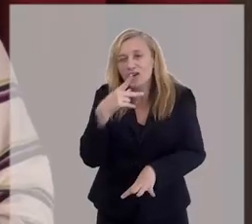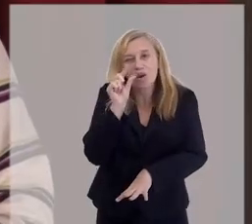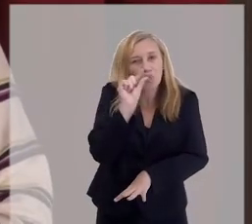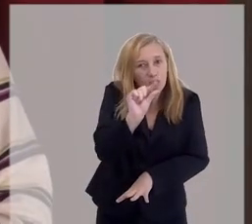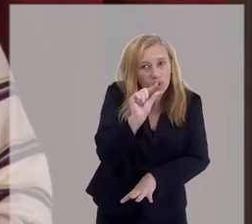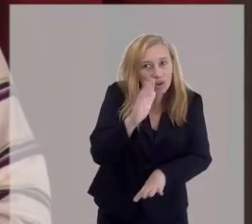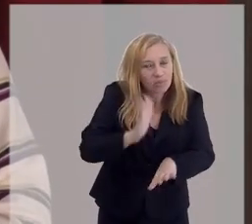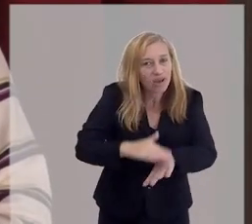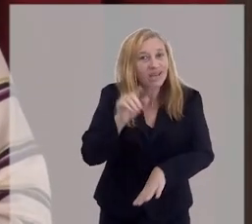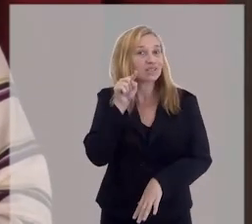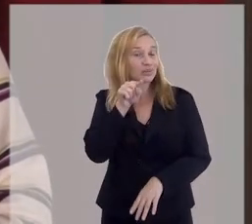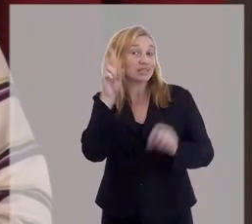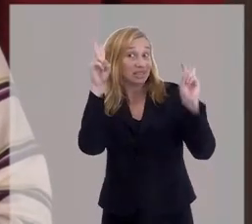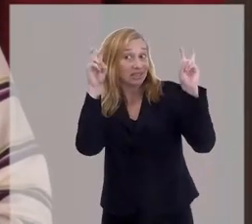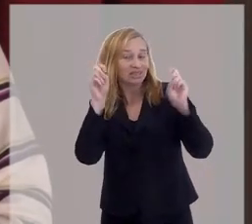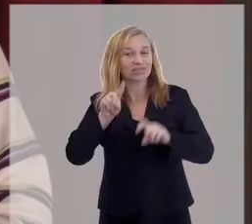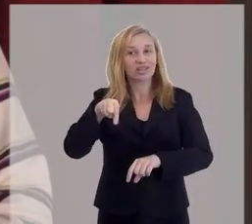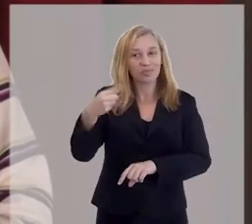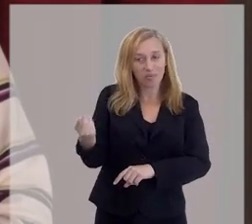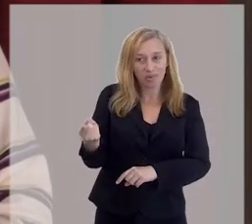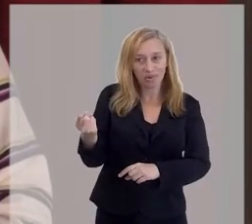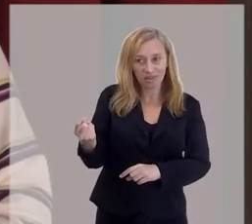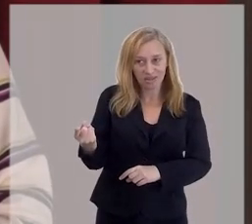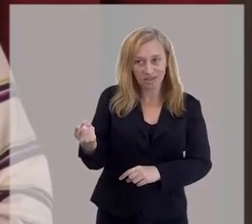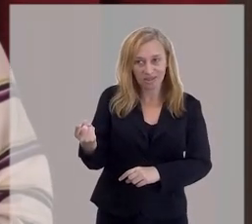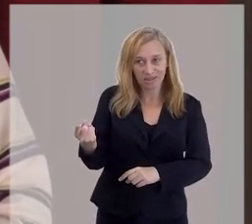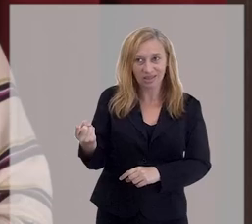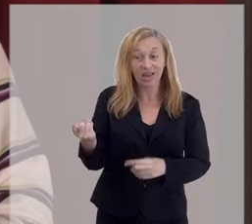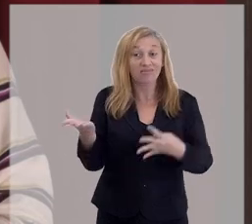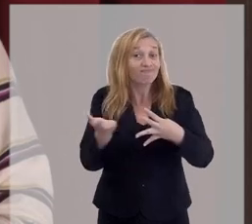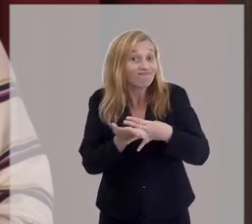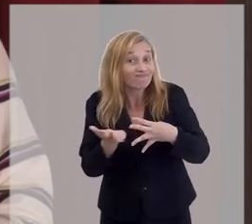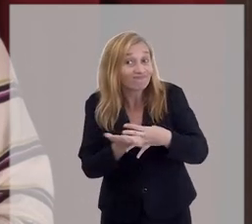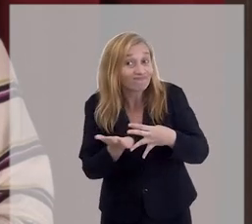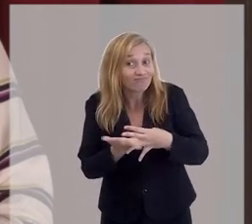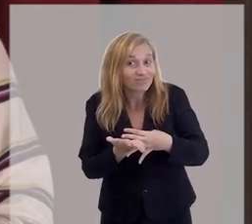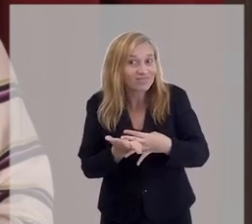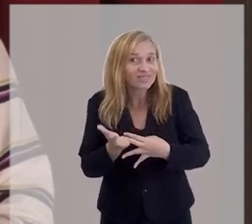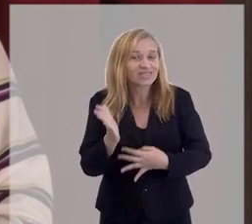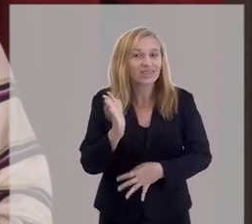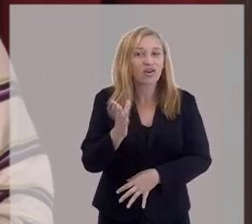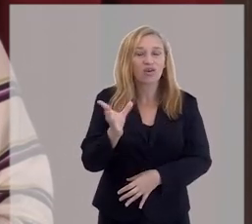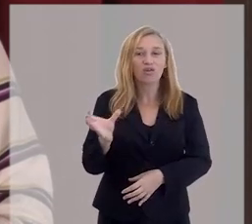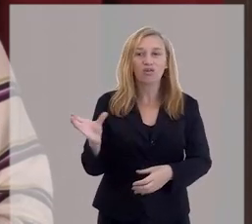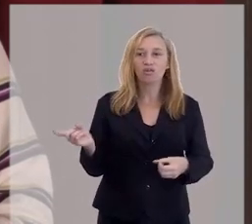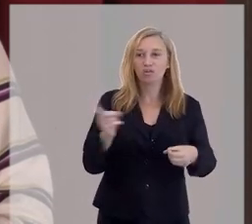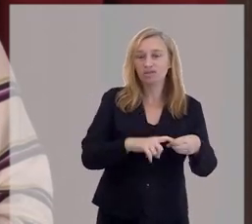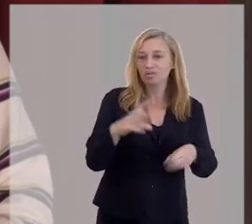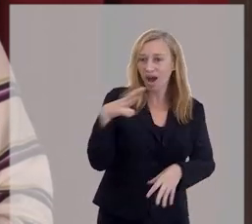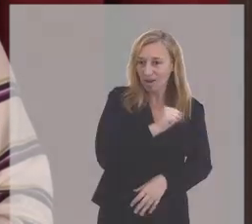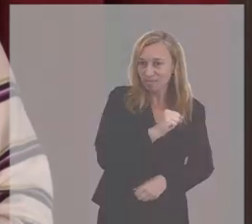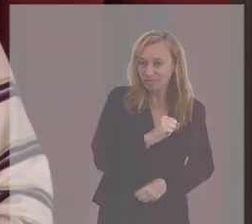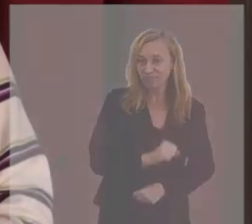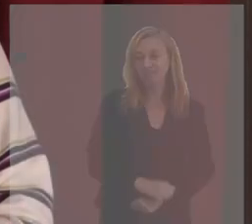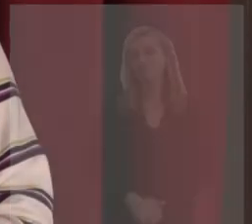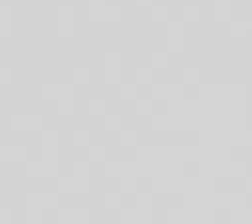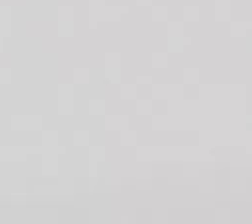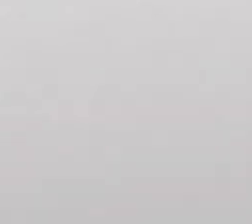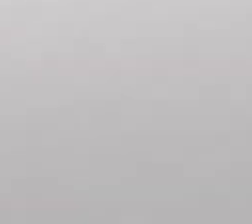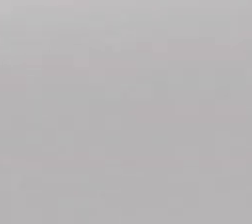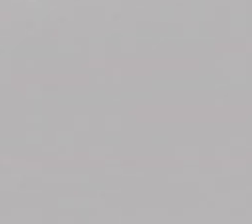nós vamos falar um pouquinho mais sobre isso daqui a pouquinho. Combinado. Nós vamos dar um intervalo e já estamos de volta.